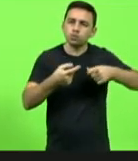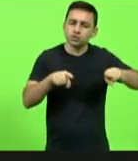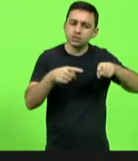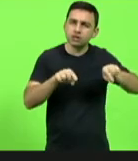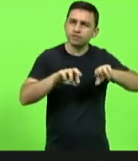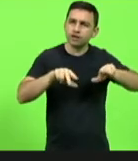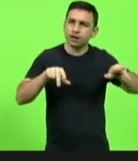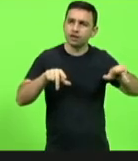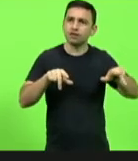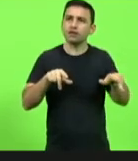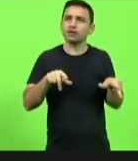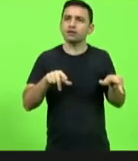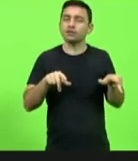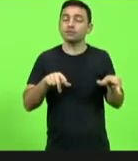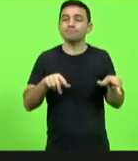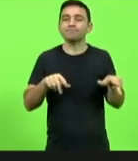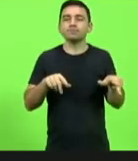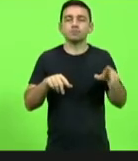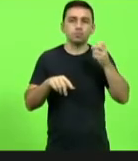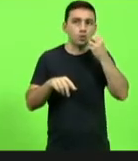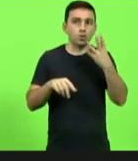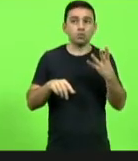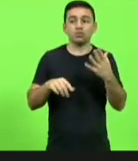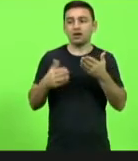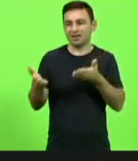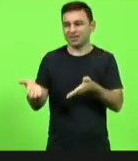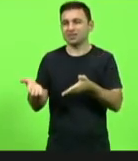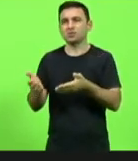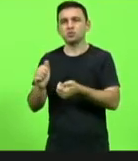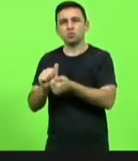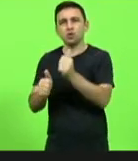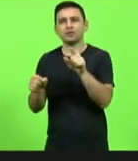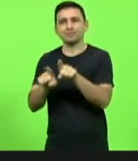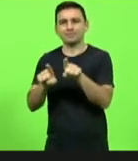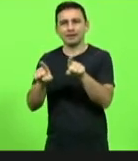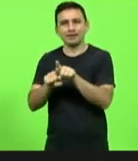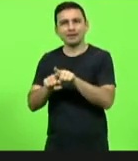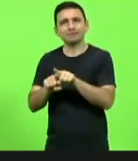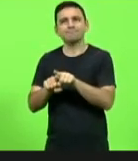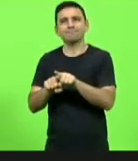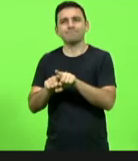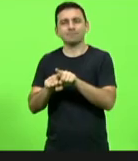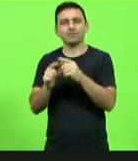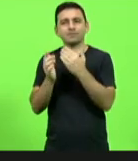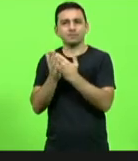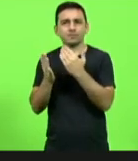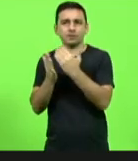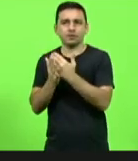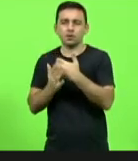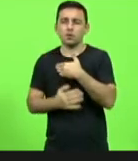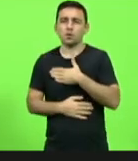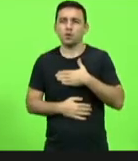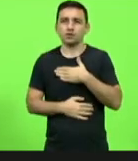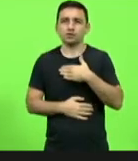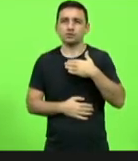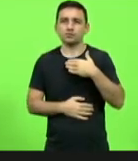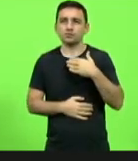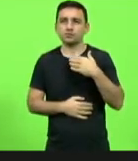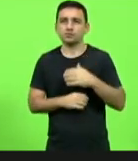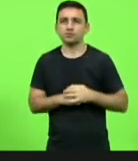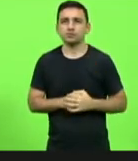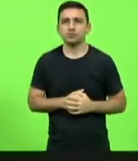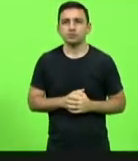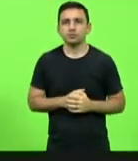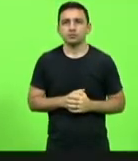esporte é ferramenta poderosa hoje eu tenho o prazer de ser um dos parlamentares tenho orgulho disso então hoje você me fez passar mais